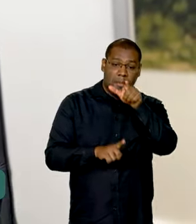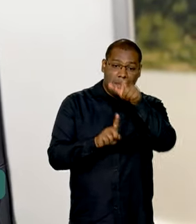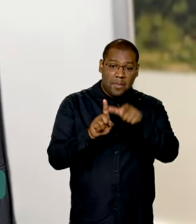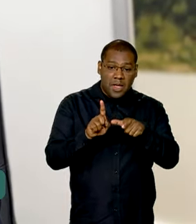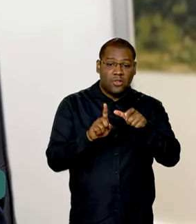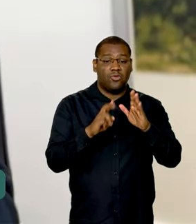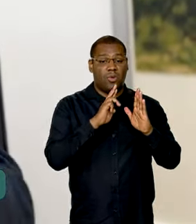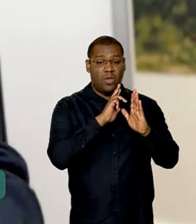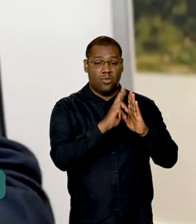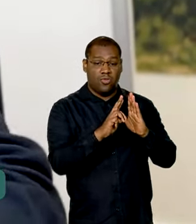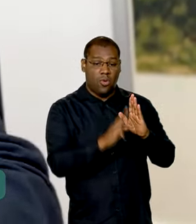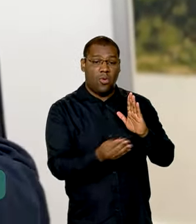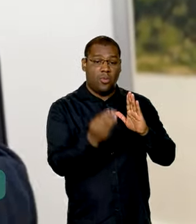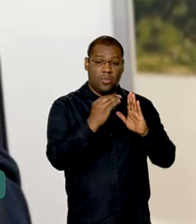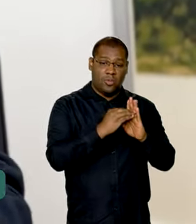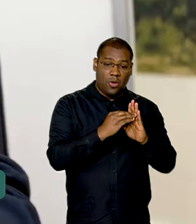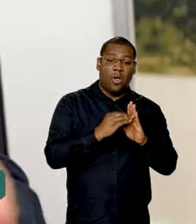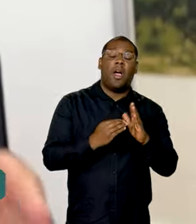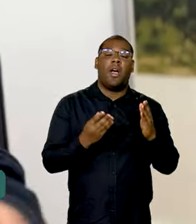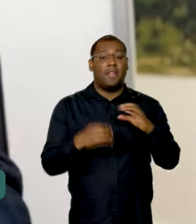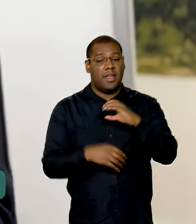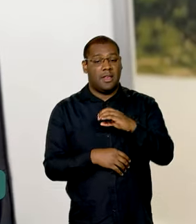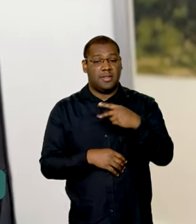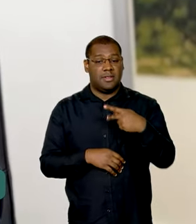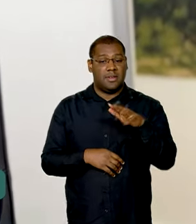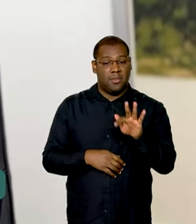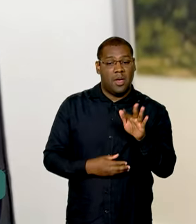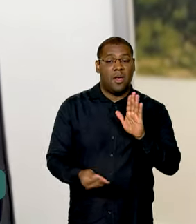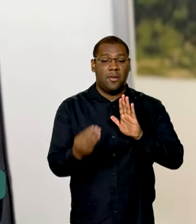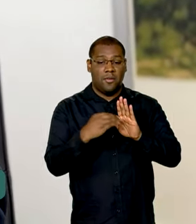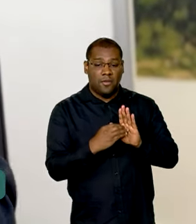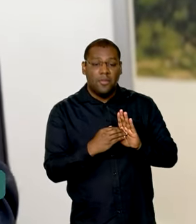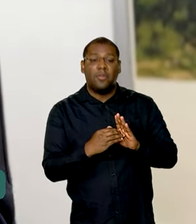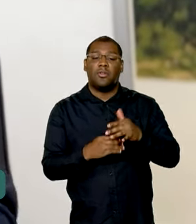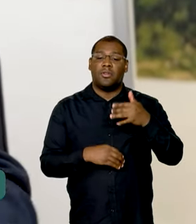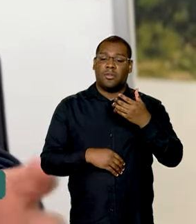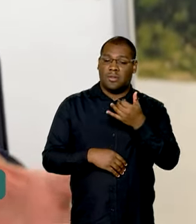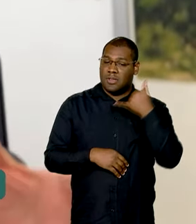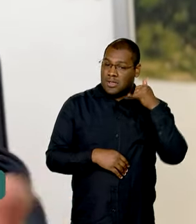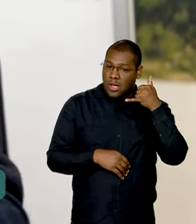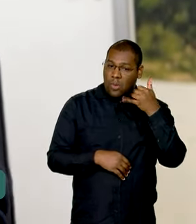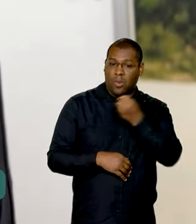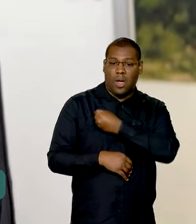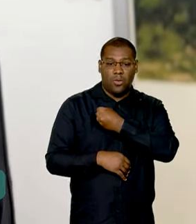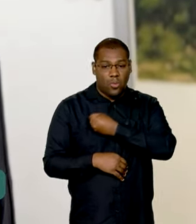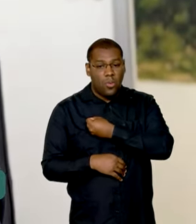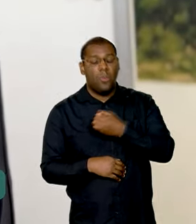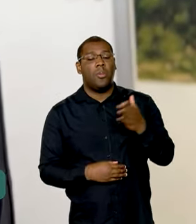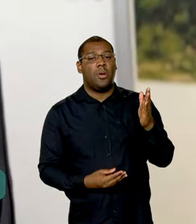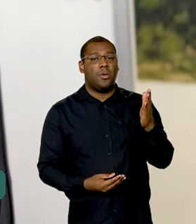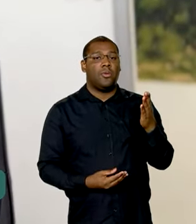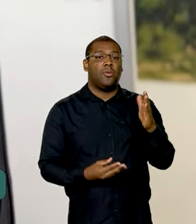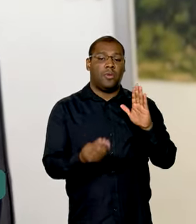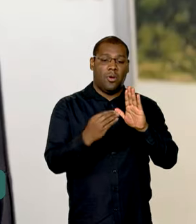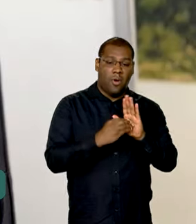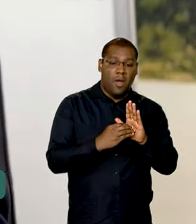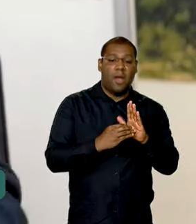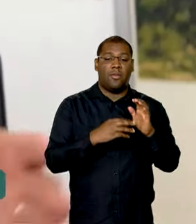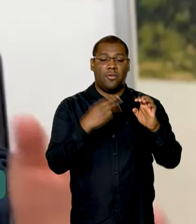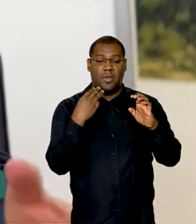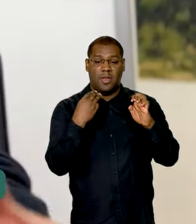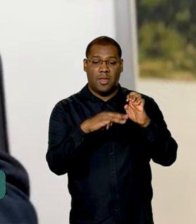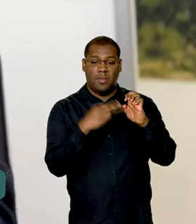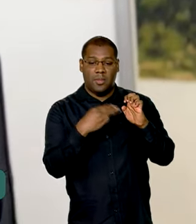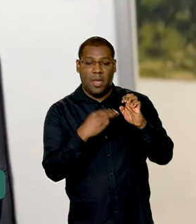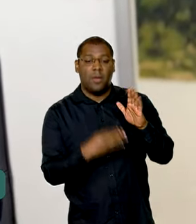servidor público com o CPF, o telefone, o e-mail e será ele o responsável pelo recebimento.